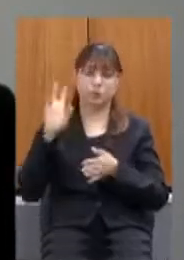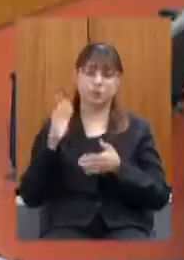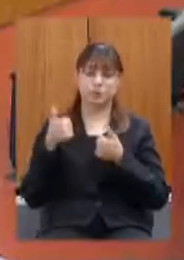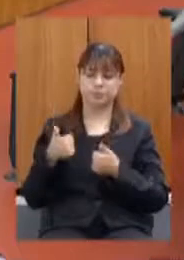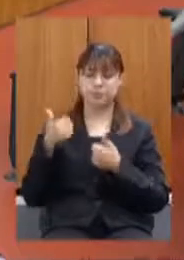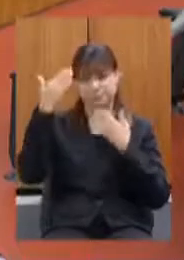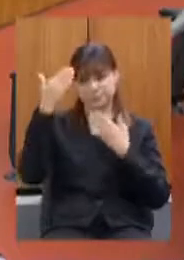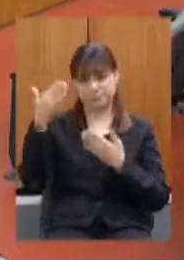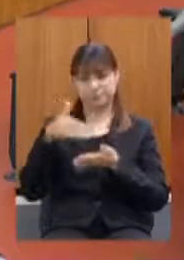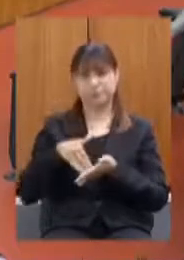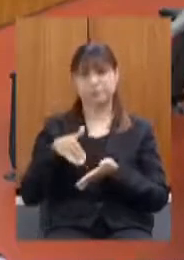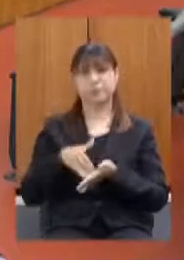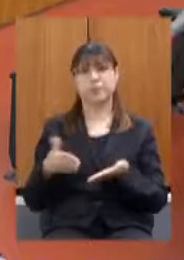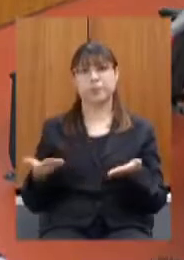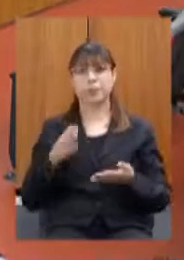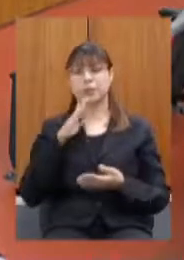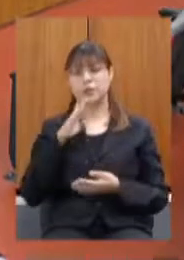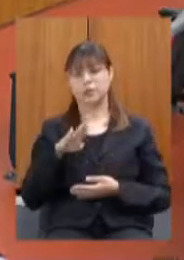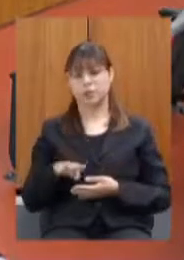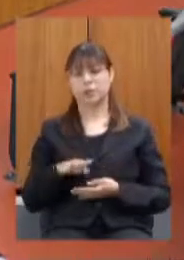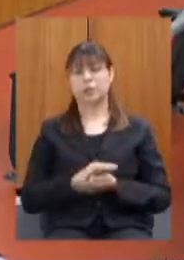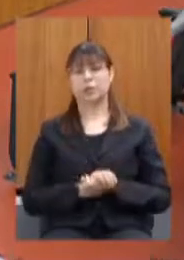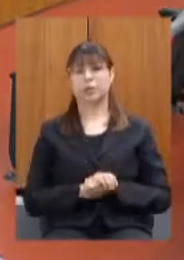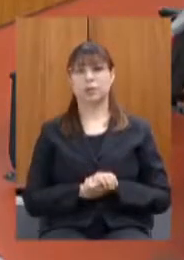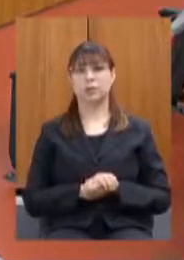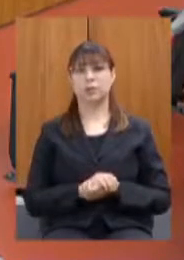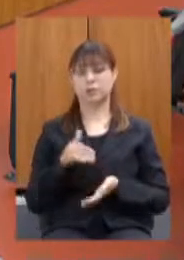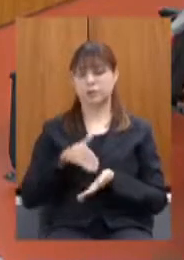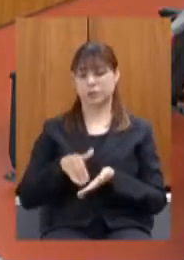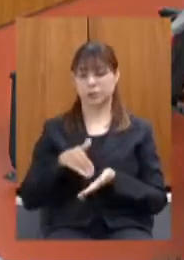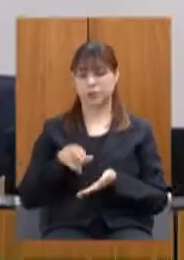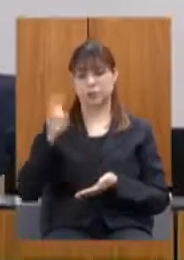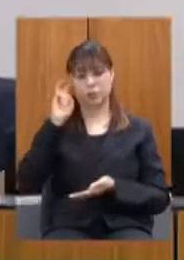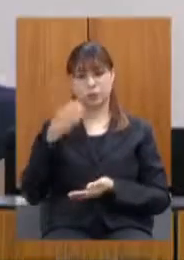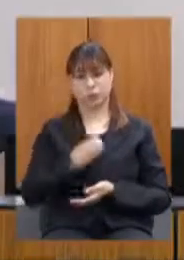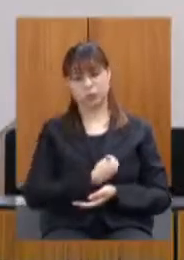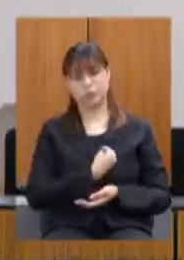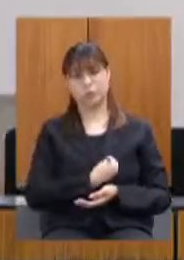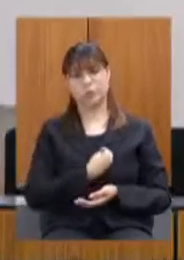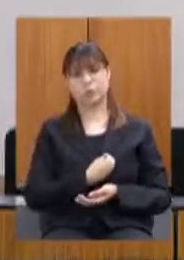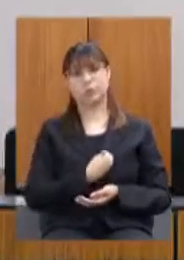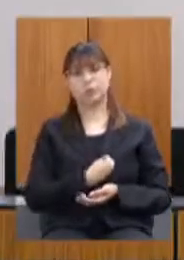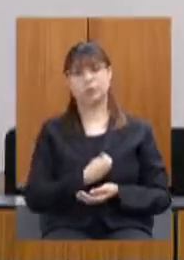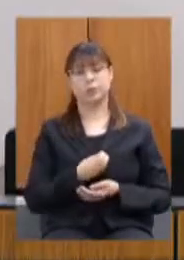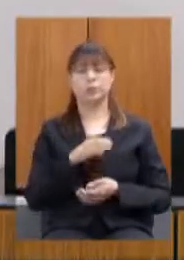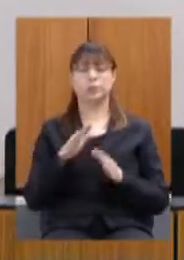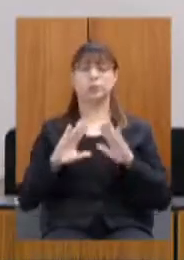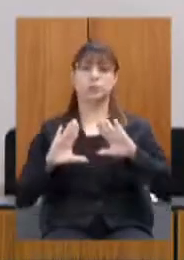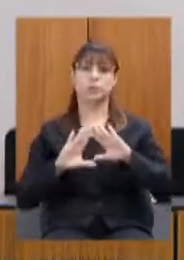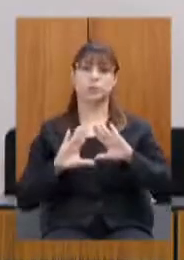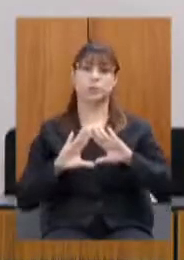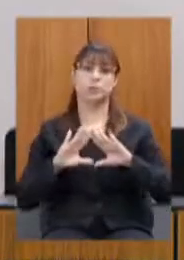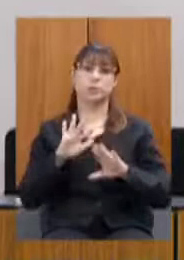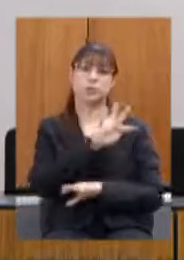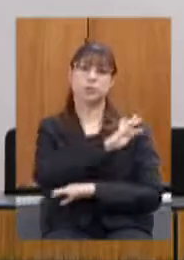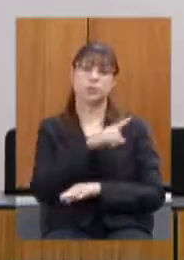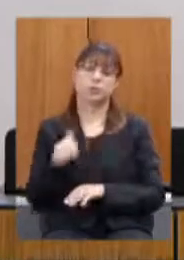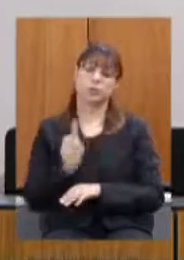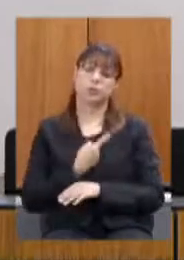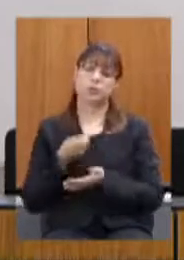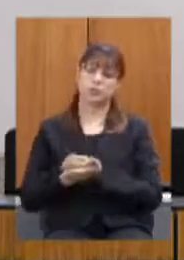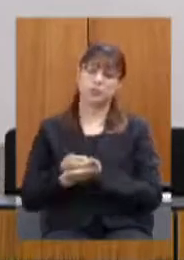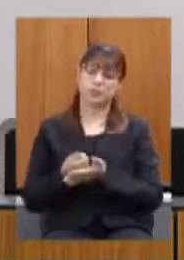secretário hoje na parte da tarde a secretaria de cultura está presente aqui no fiscaliza faremos a mesma cobrança